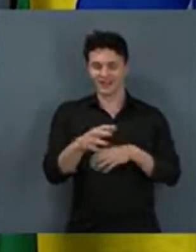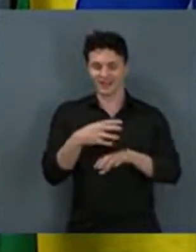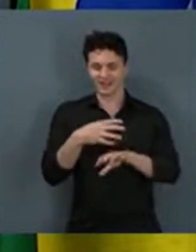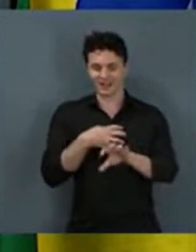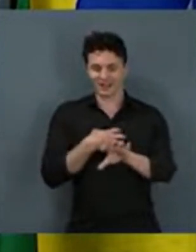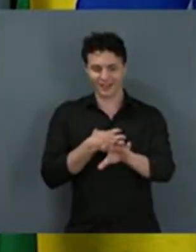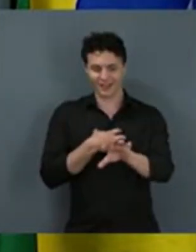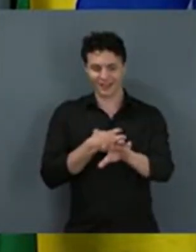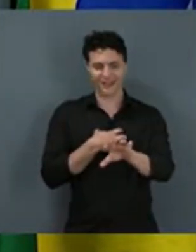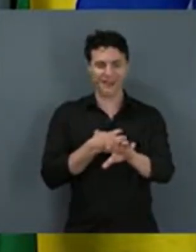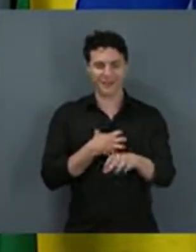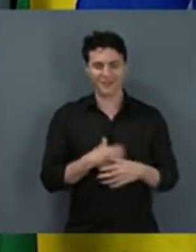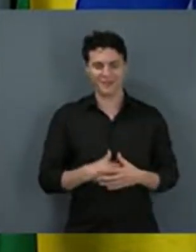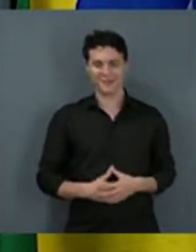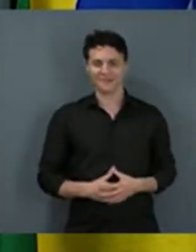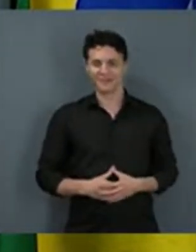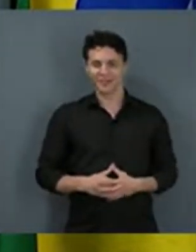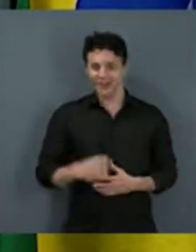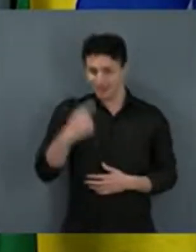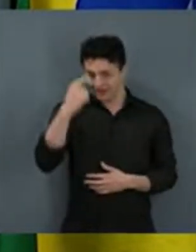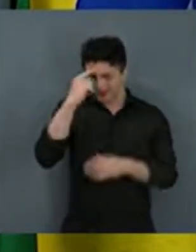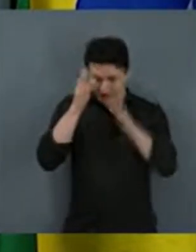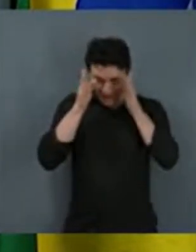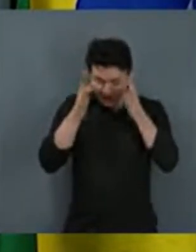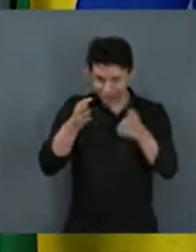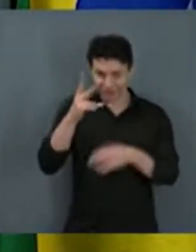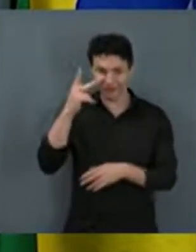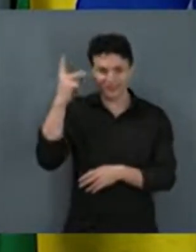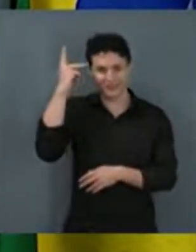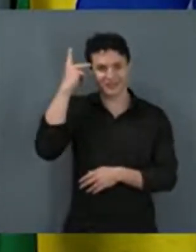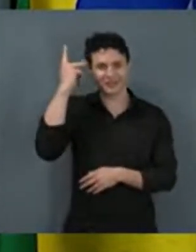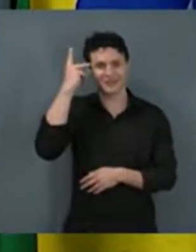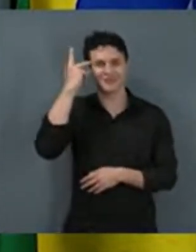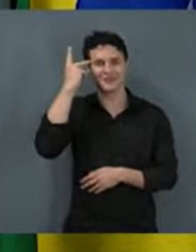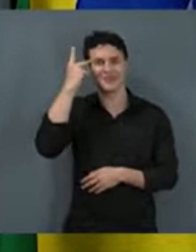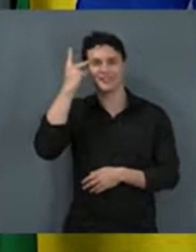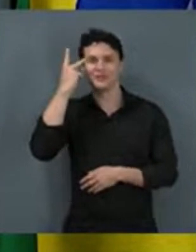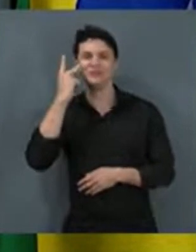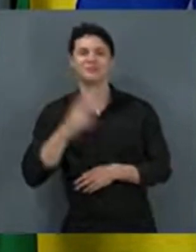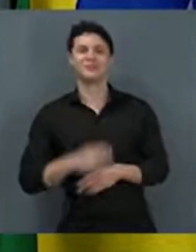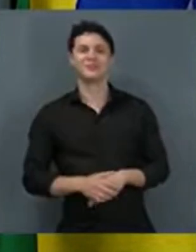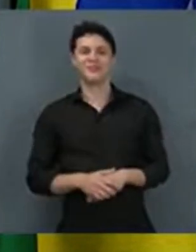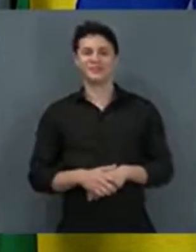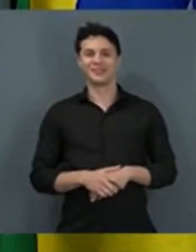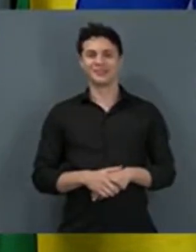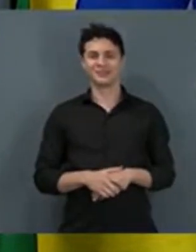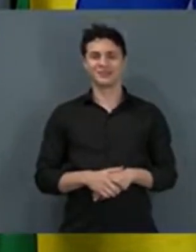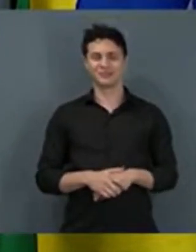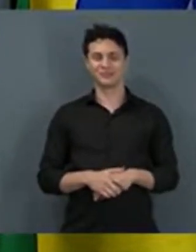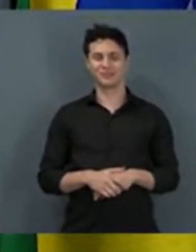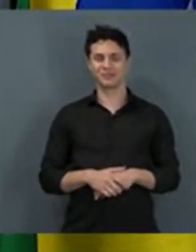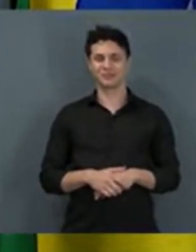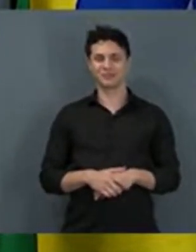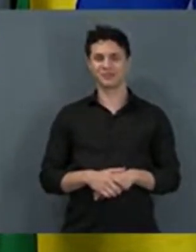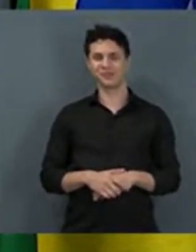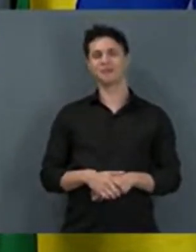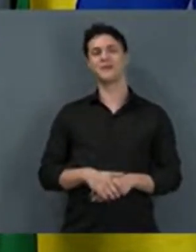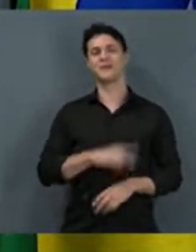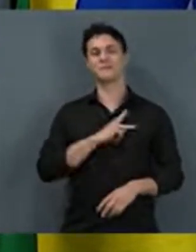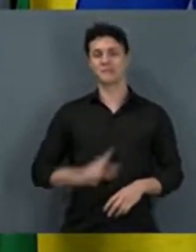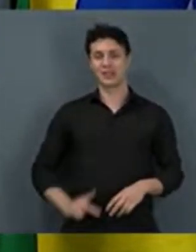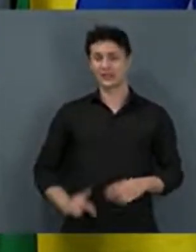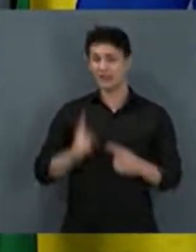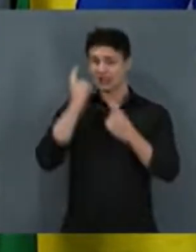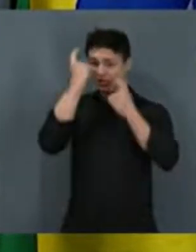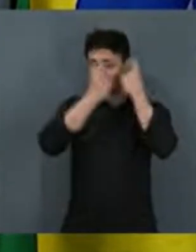Paulo. E outra coisa, vocês viram quem que foi lá apoiar ele no último dia de campanha? O atual presidente. Olha como é que ele está preocupado com São